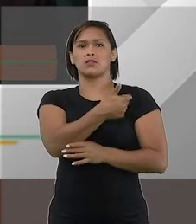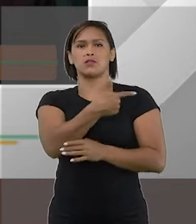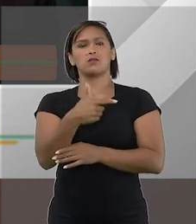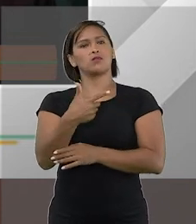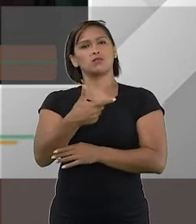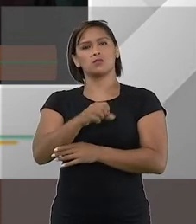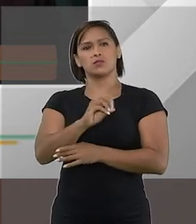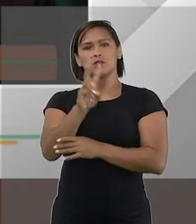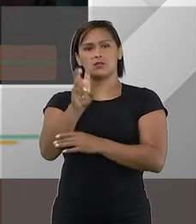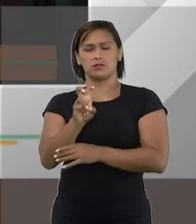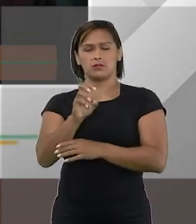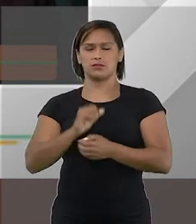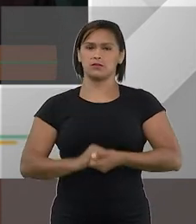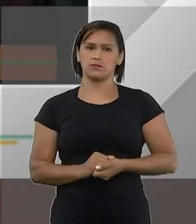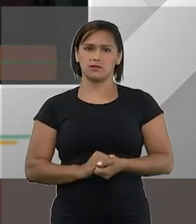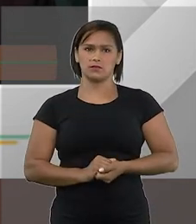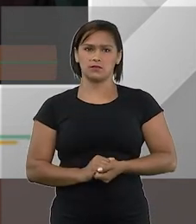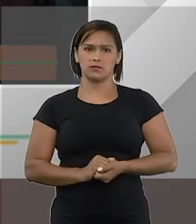de 2005.